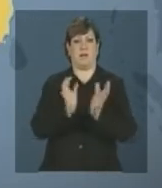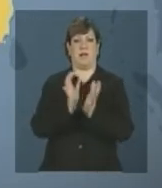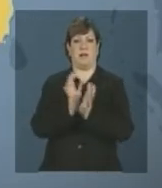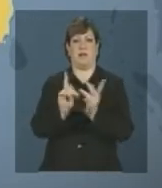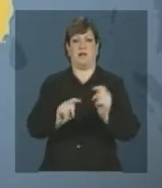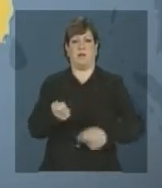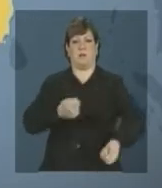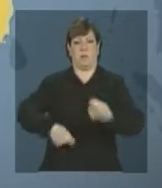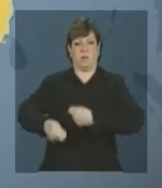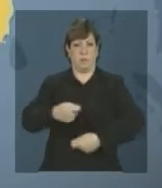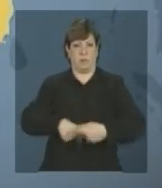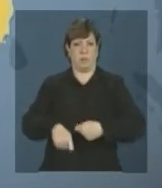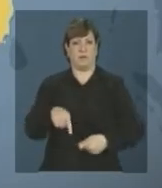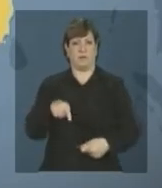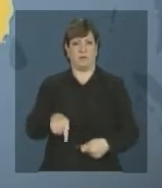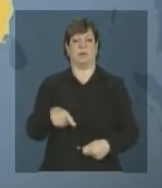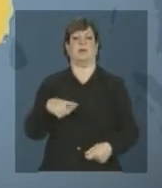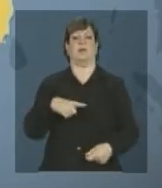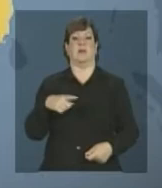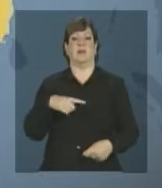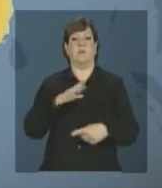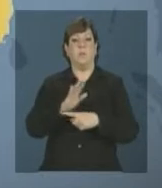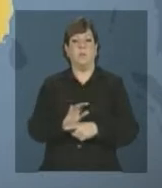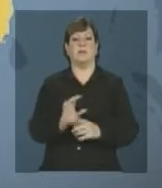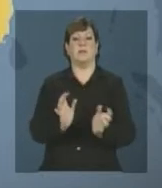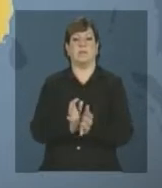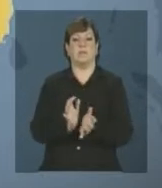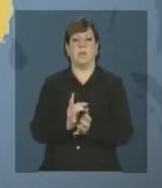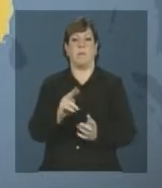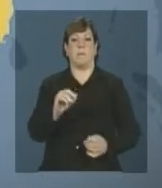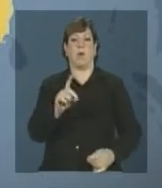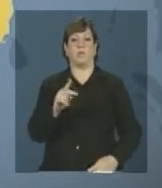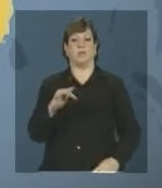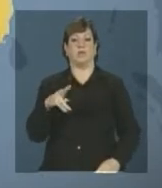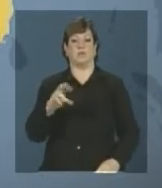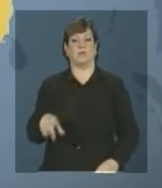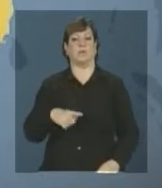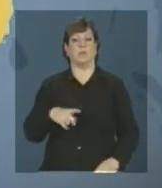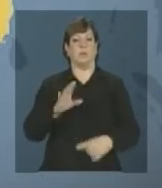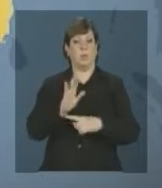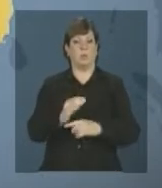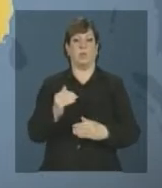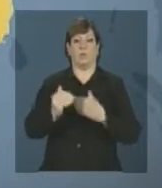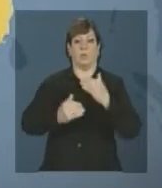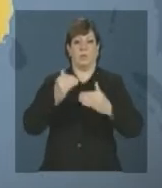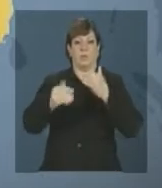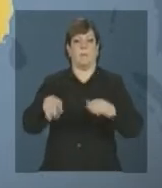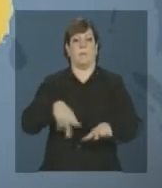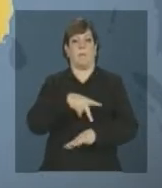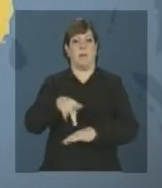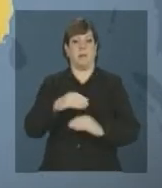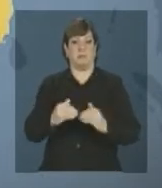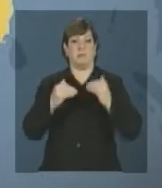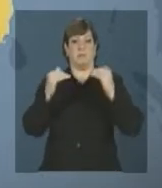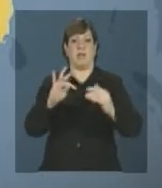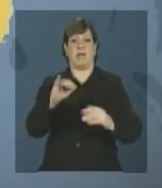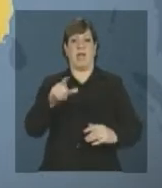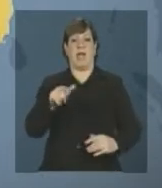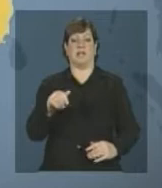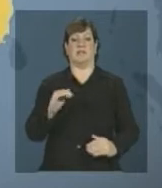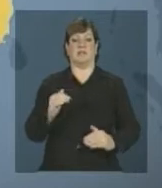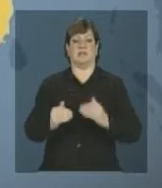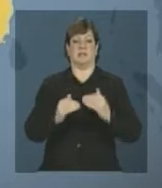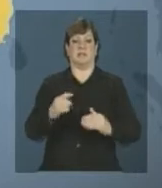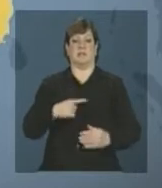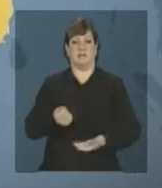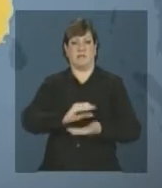São medidas de estímulo ao setor produtivo, que tem como objetivo ajudar o país a elevar a taxa de investimento de 19